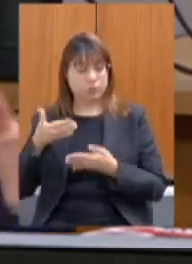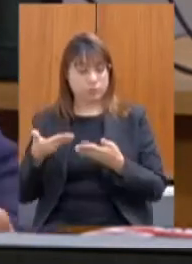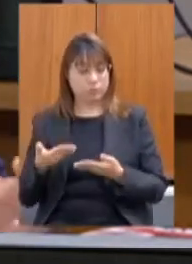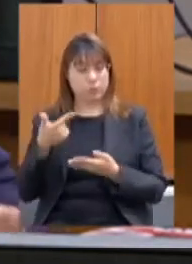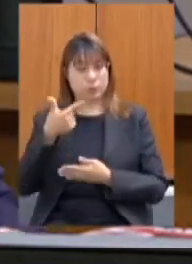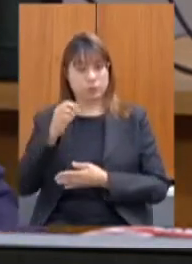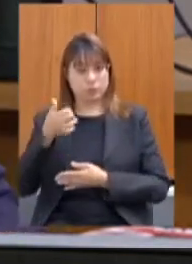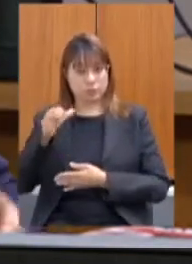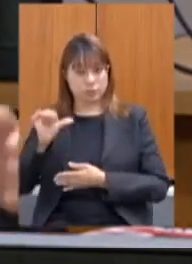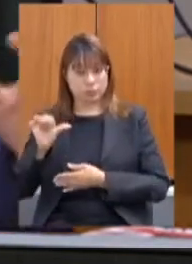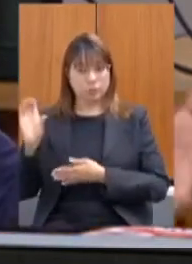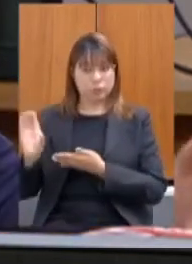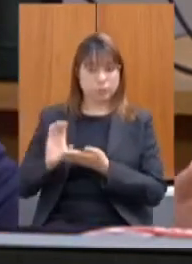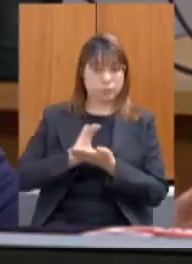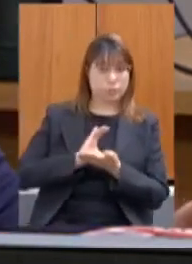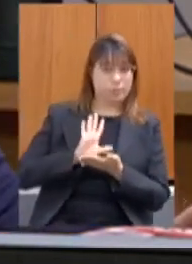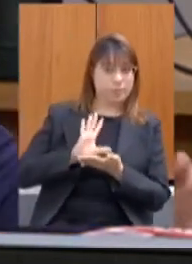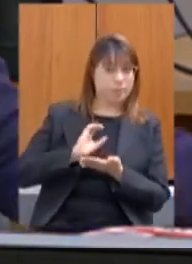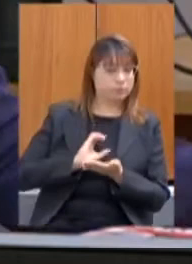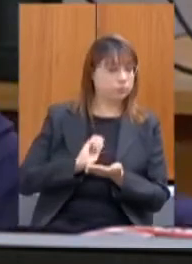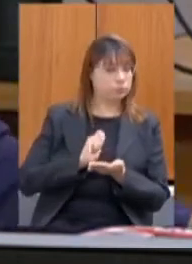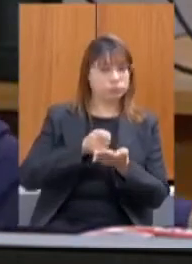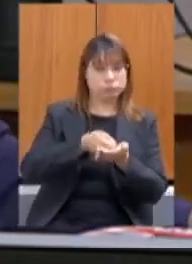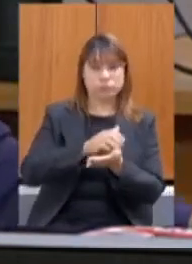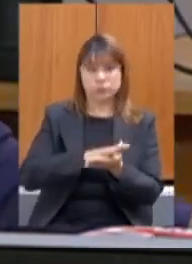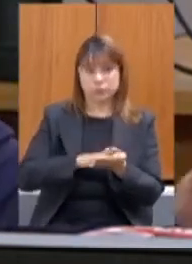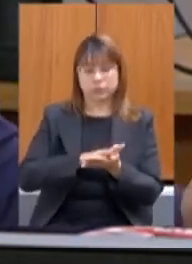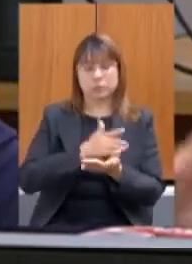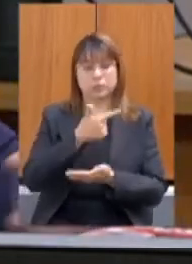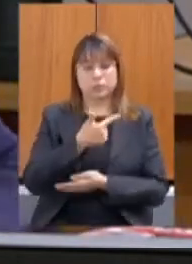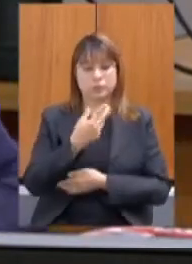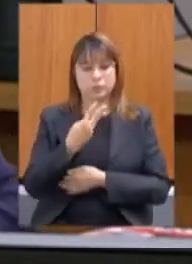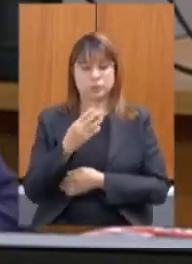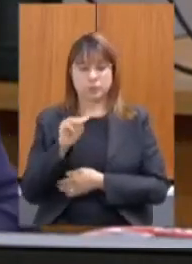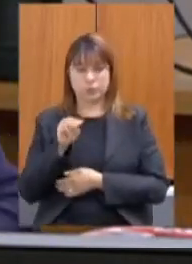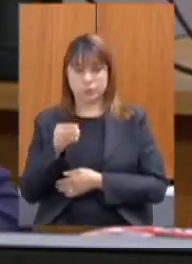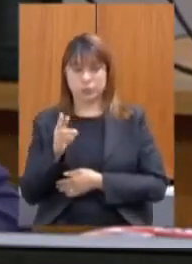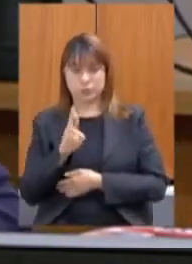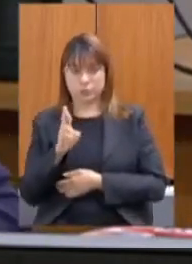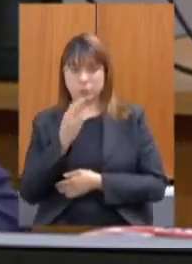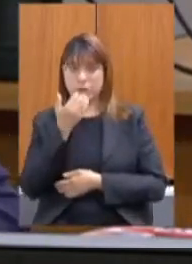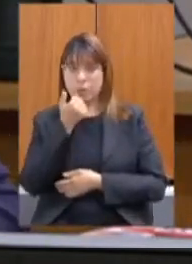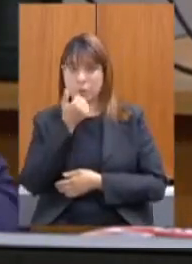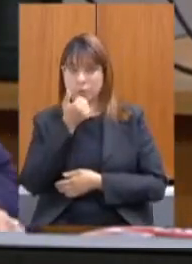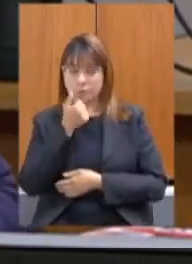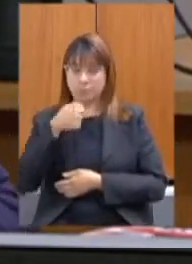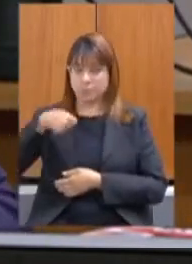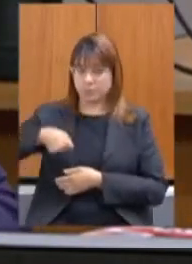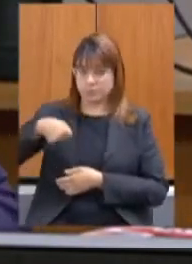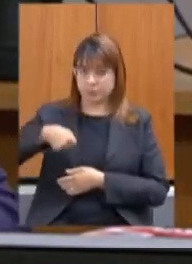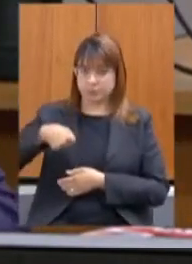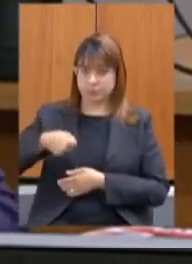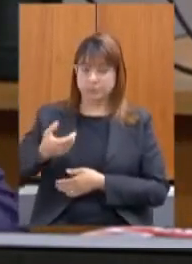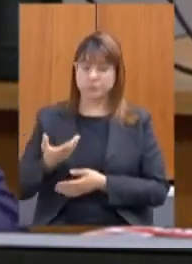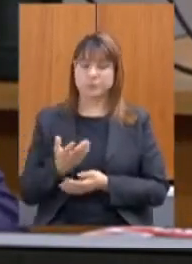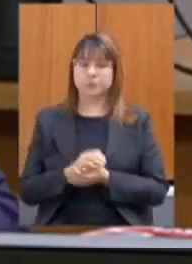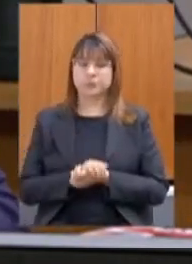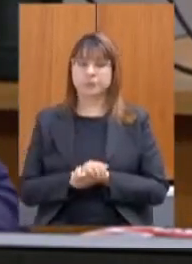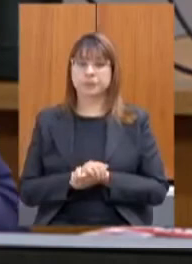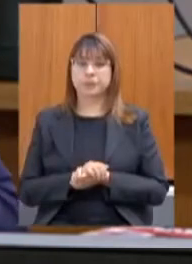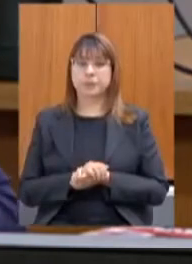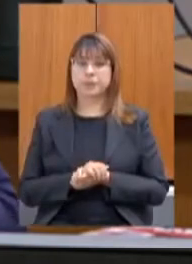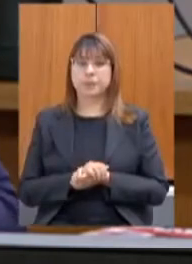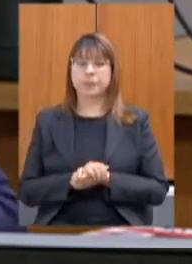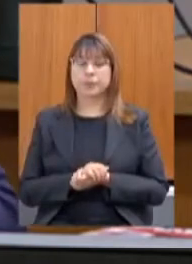recebeu e não investiu 23 milhões de reais em alimentação escolar e quando o programa foi anunciado